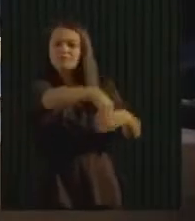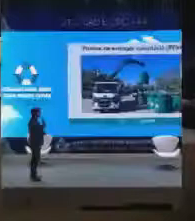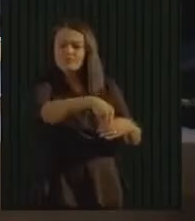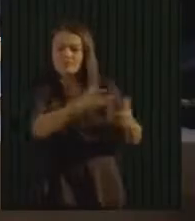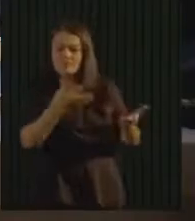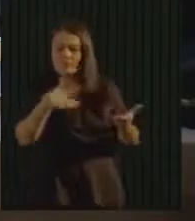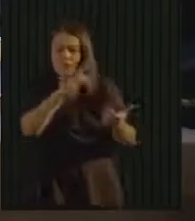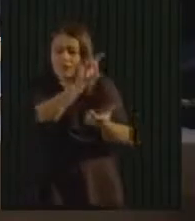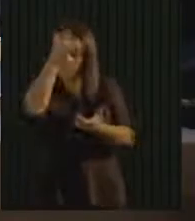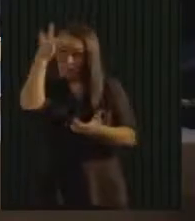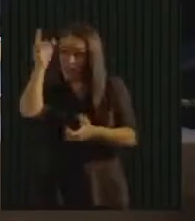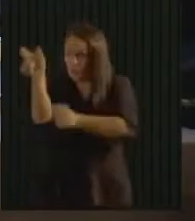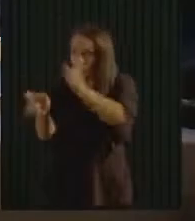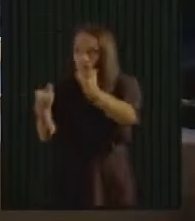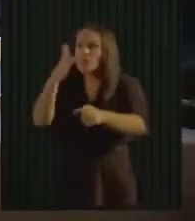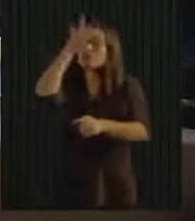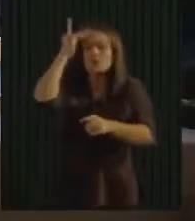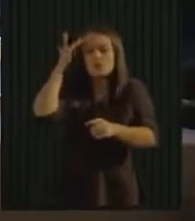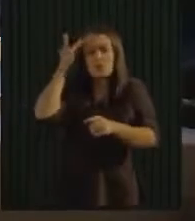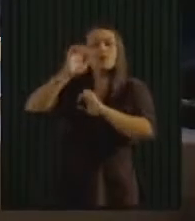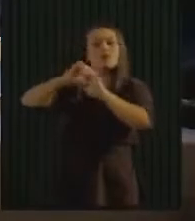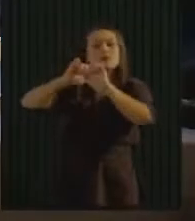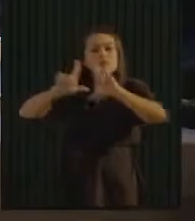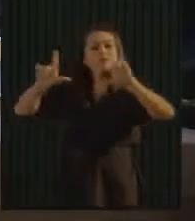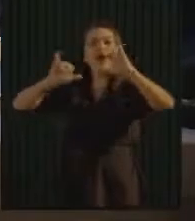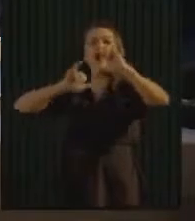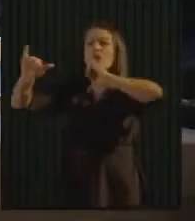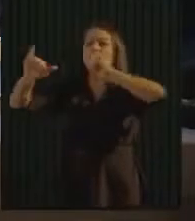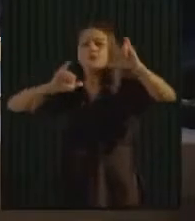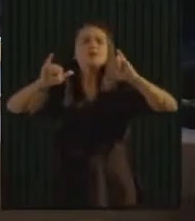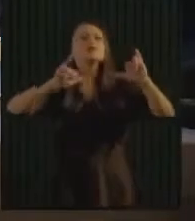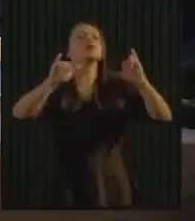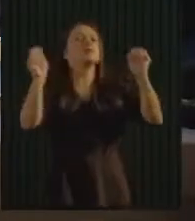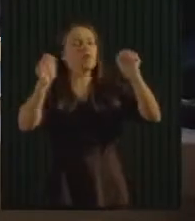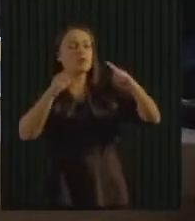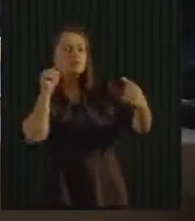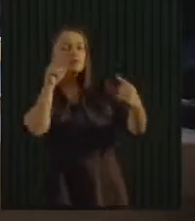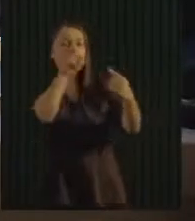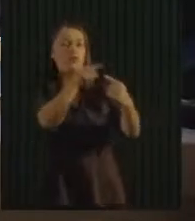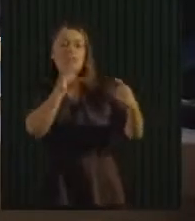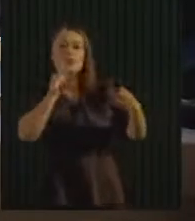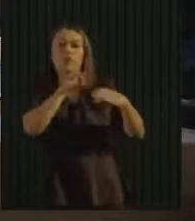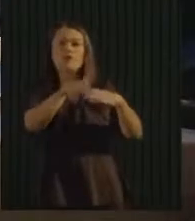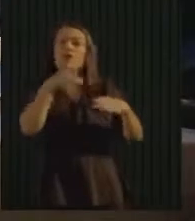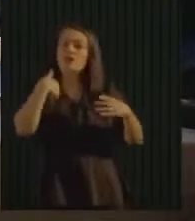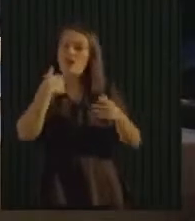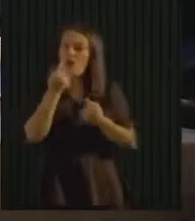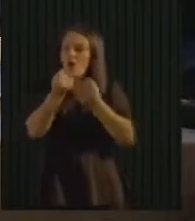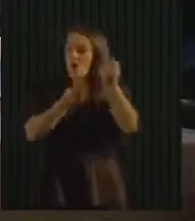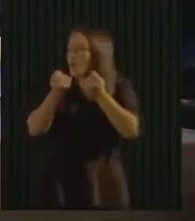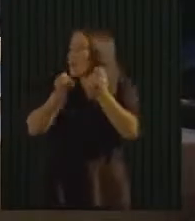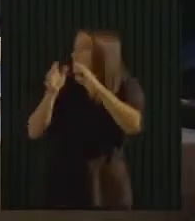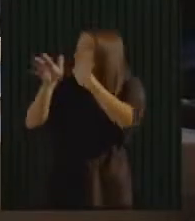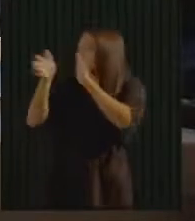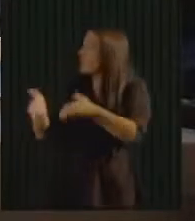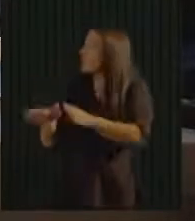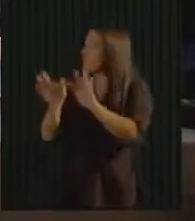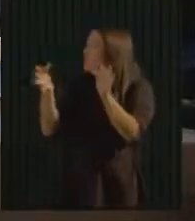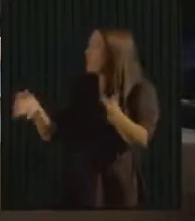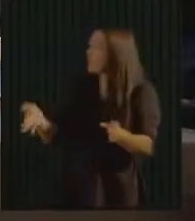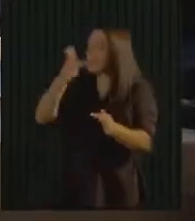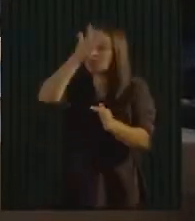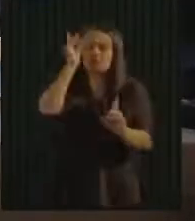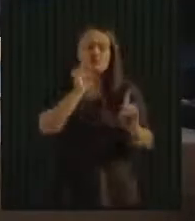sucesso também, a gente tem uma adesão fantástica, e o retorno já acontece financeiro. Um equipamento super simples,